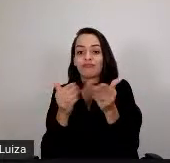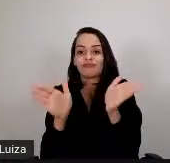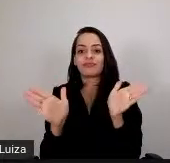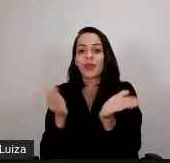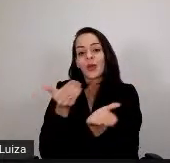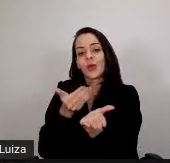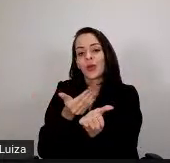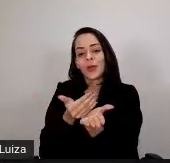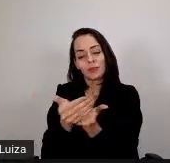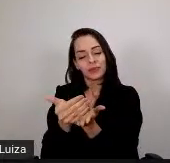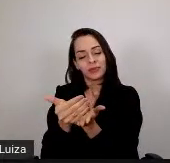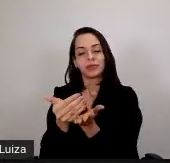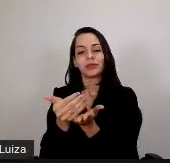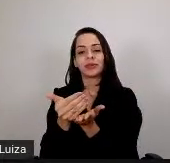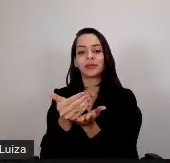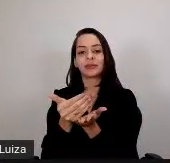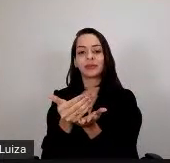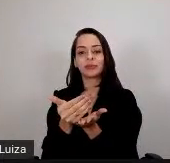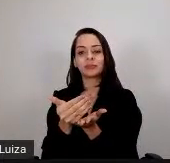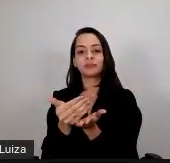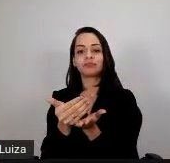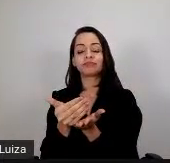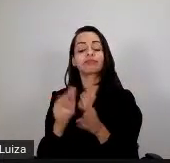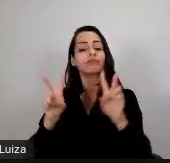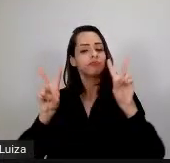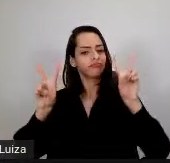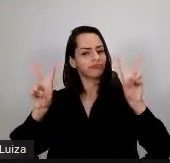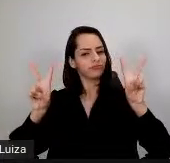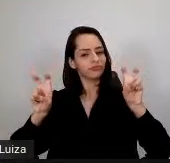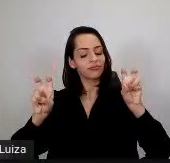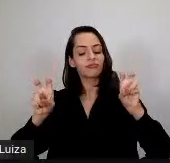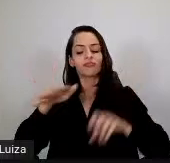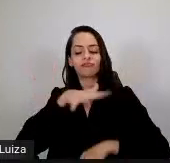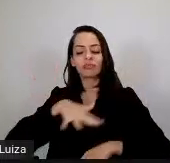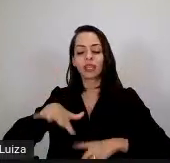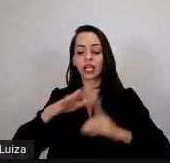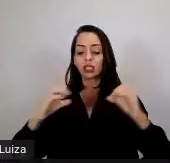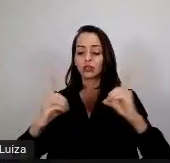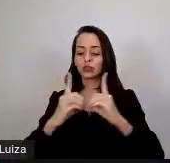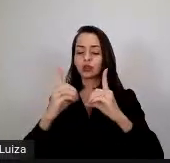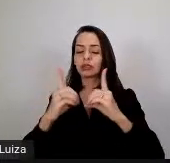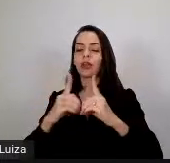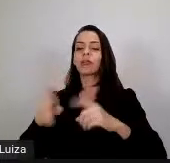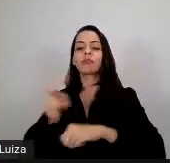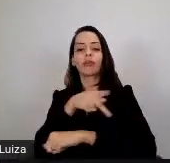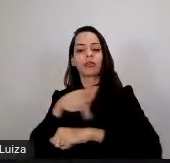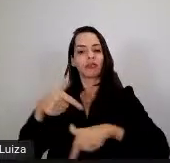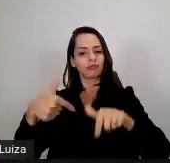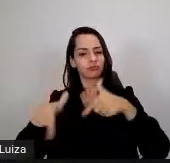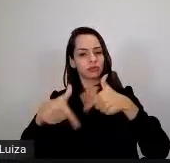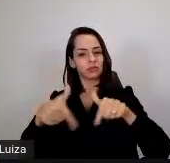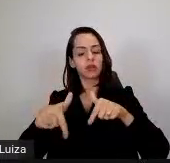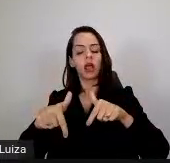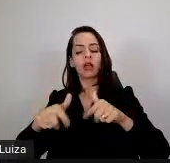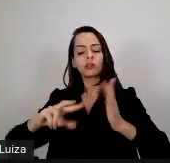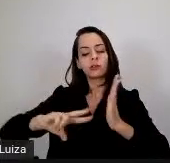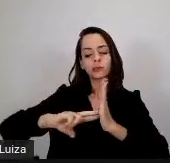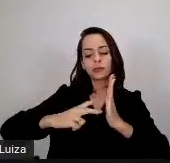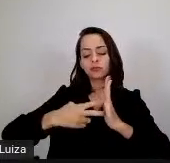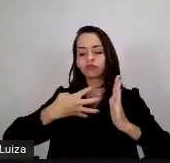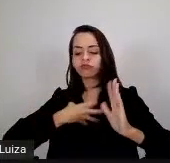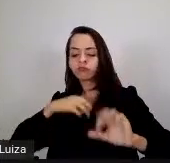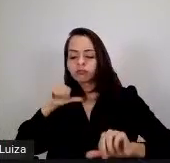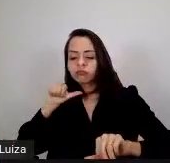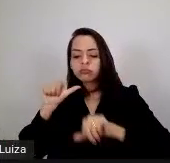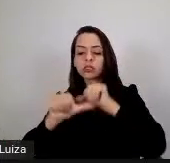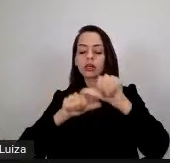formação continuada, ressignificação das práticas didático-pedagógicas por meio de metodologias ativas e